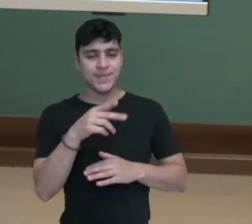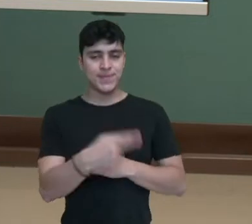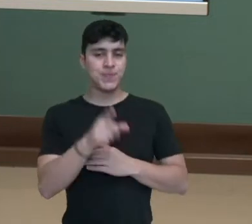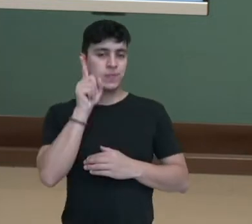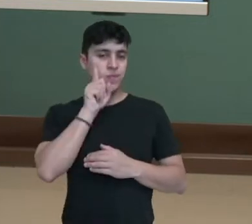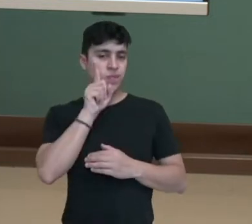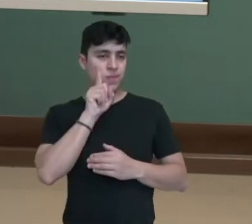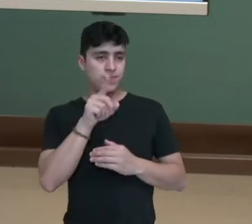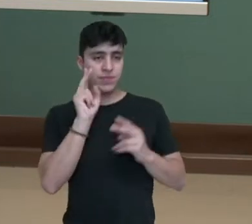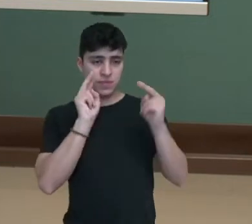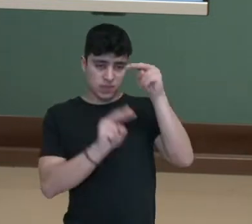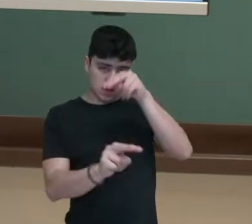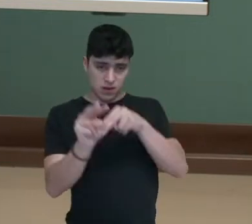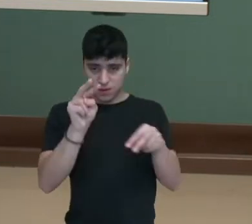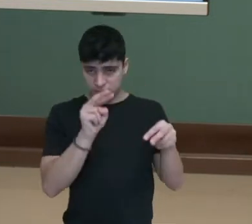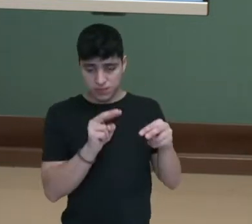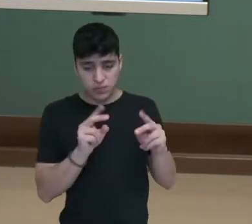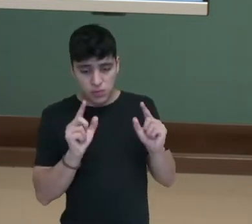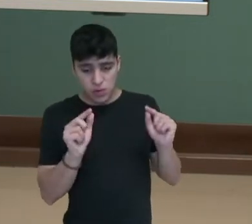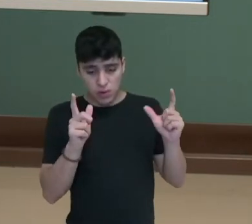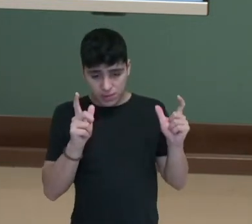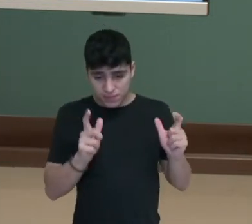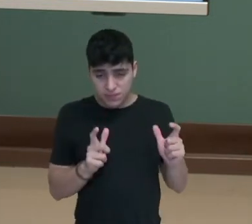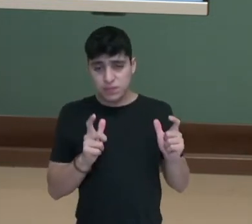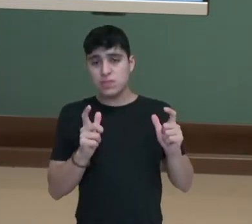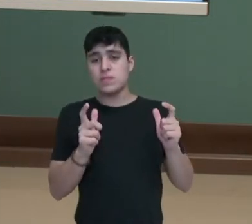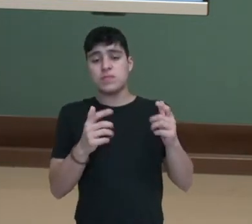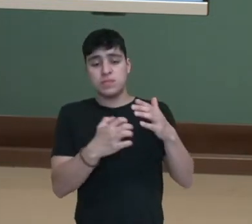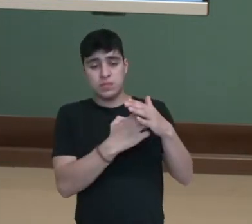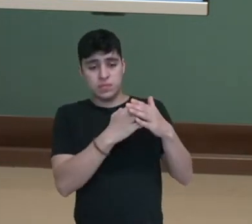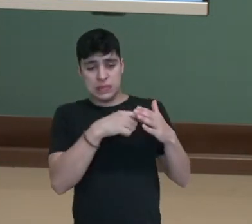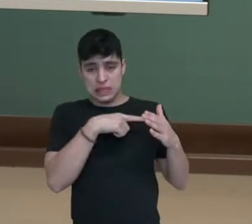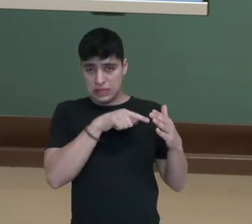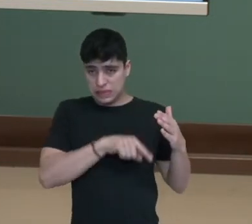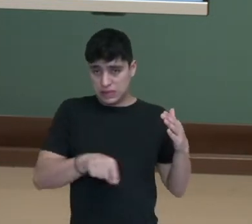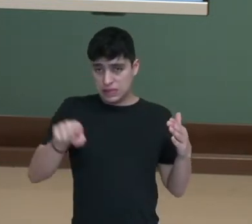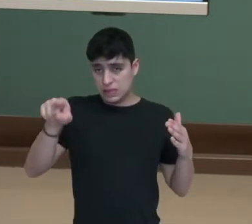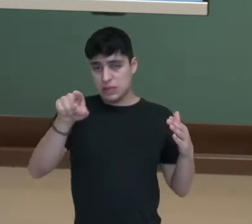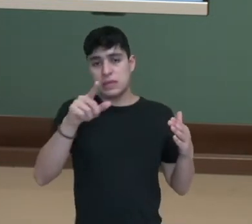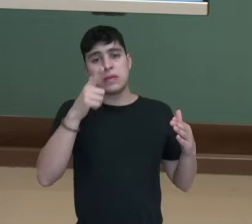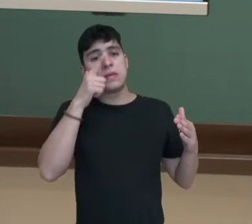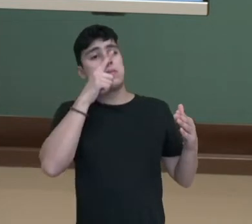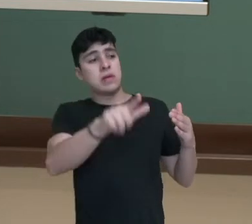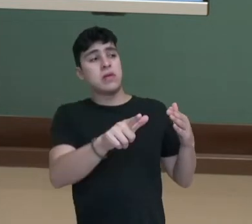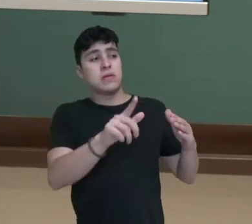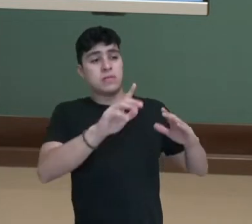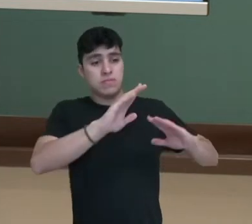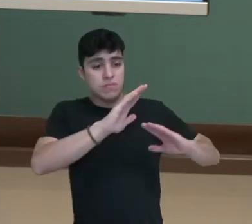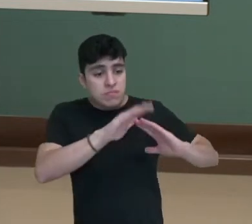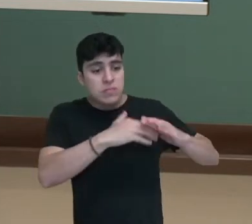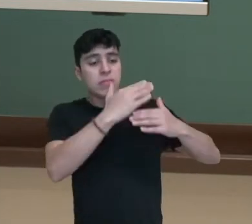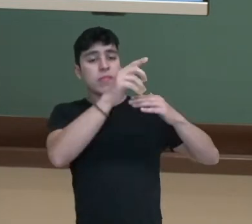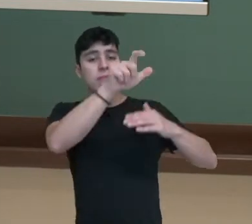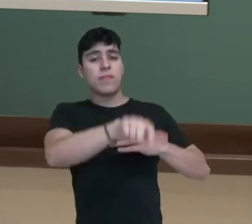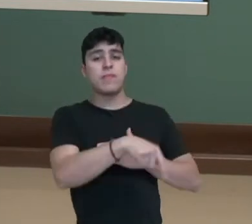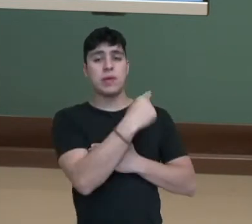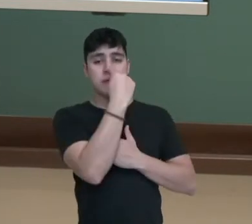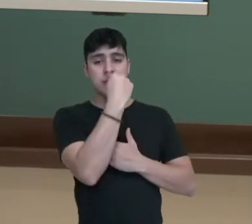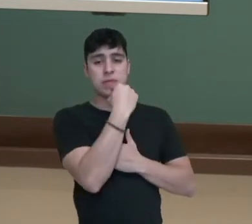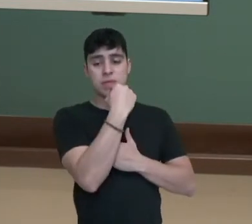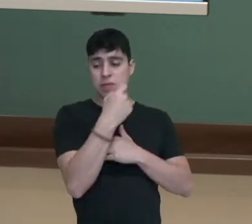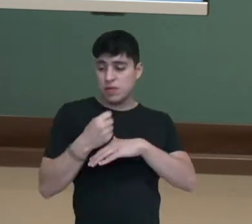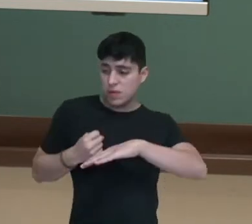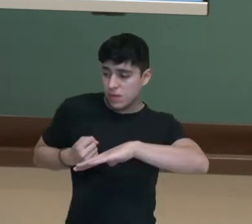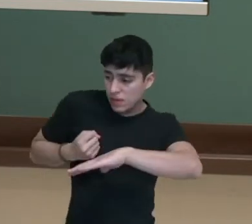ou seja, a visualização de onde as indústrias estão para potenciar o êxodo das pessoas no sentido de